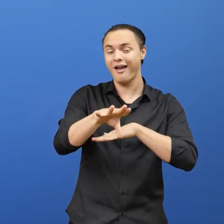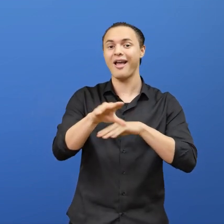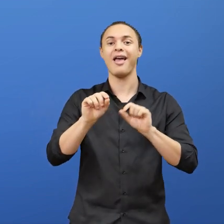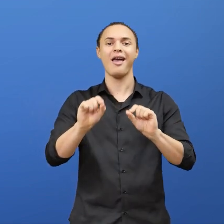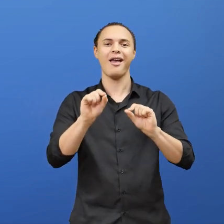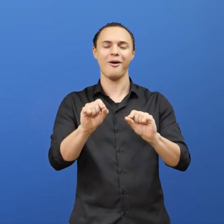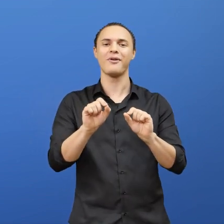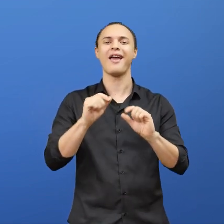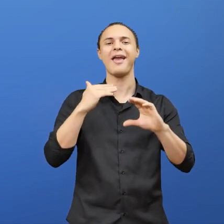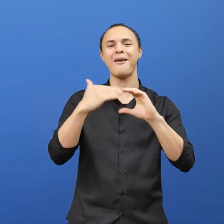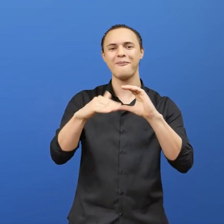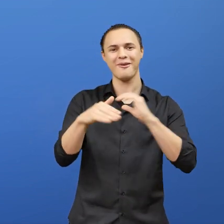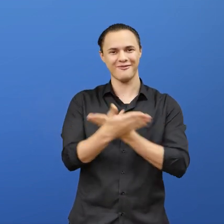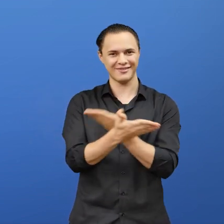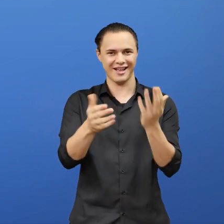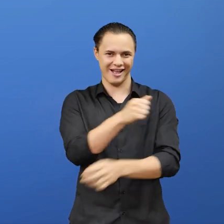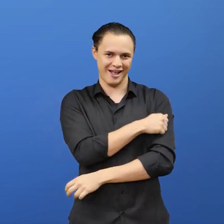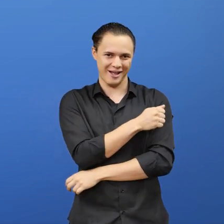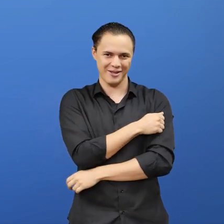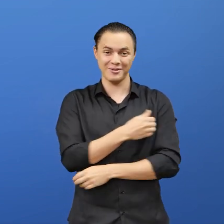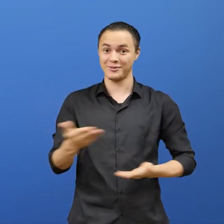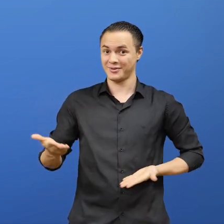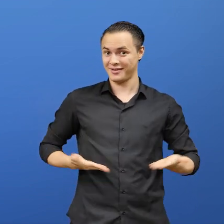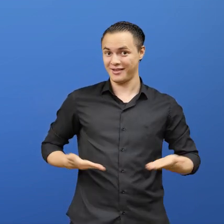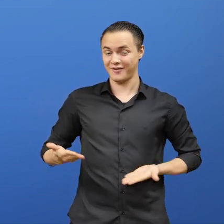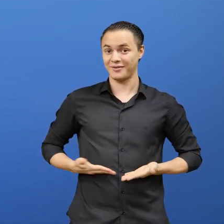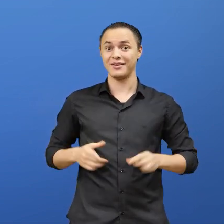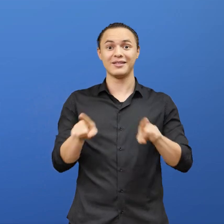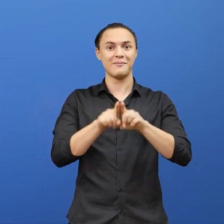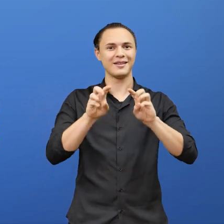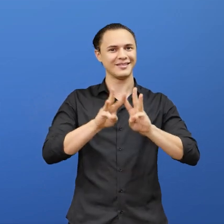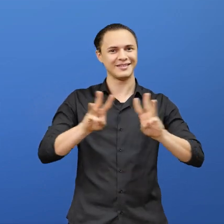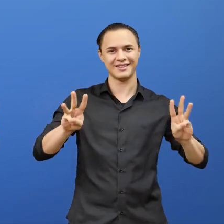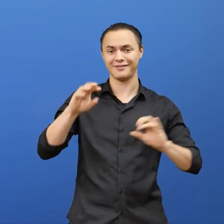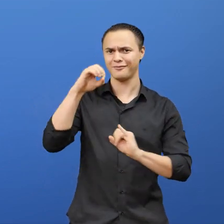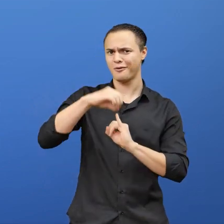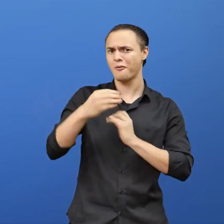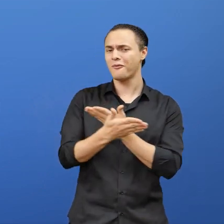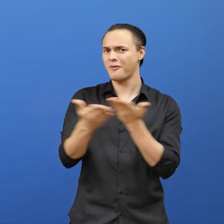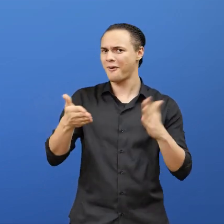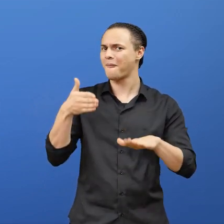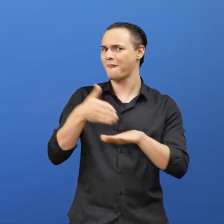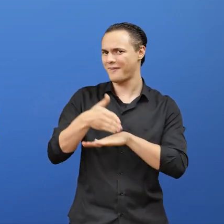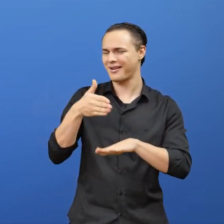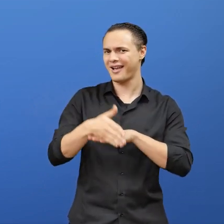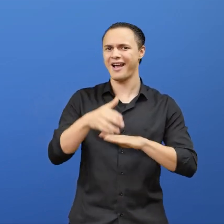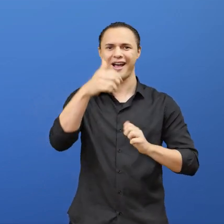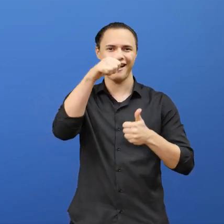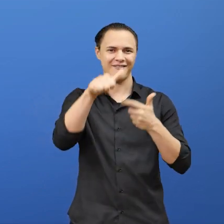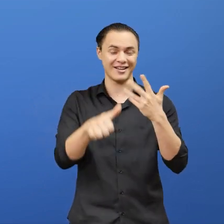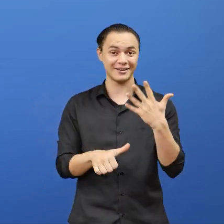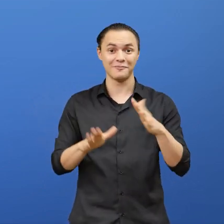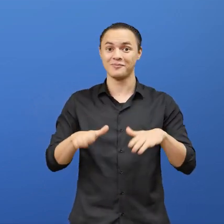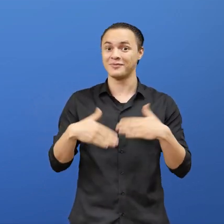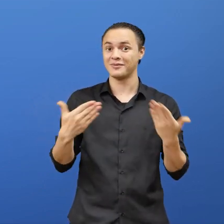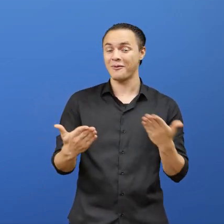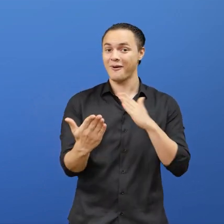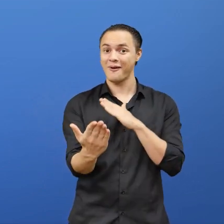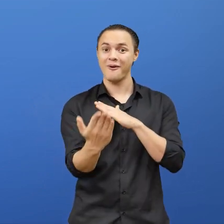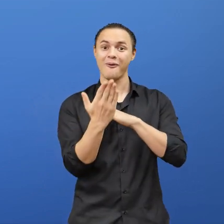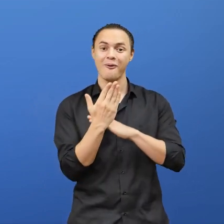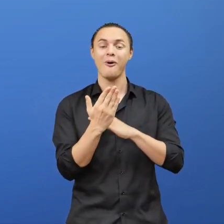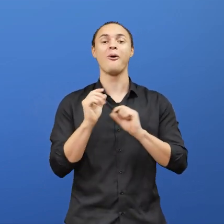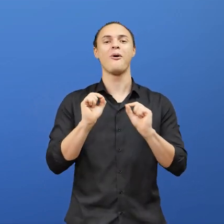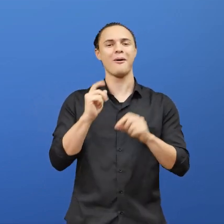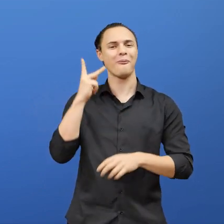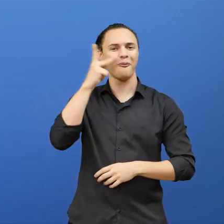-mail aos alunos e servidores. Também estará disponível no site do IFB. Seja parte da avaliação institucional da CPA. Assim, nos auxiliará